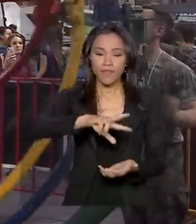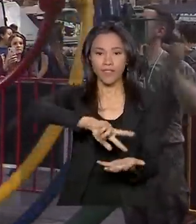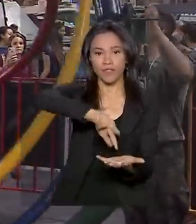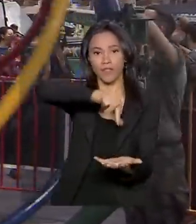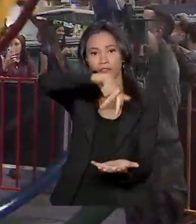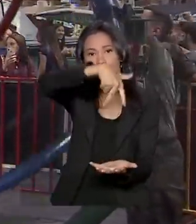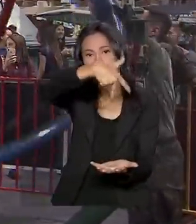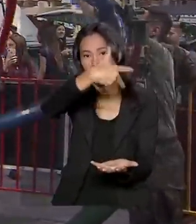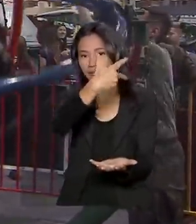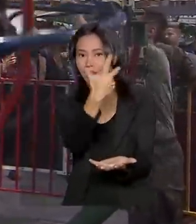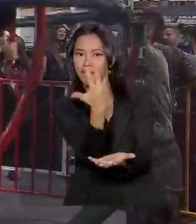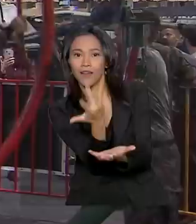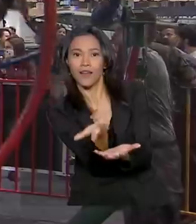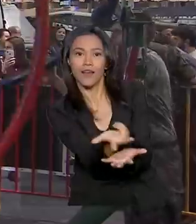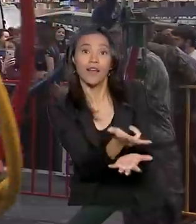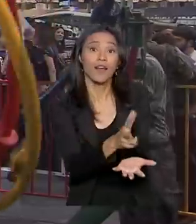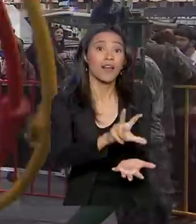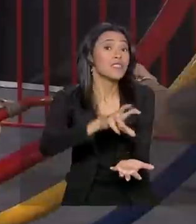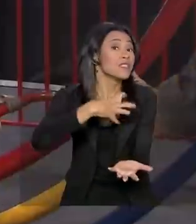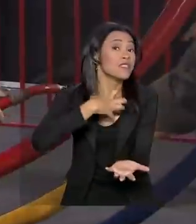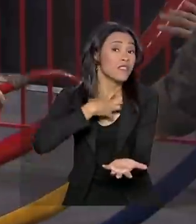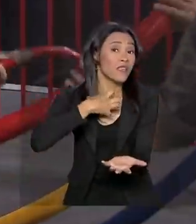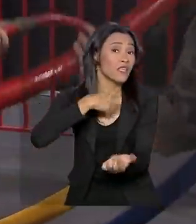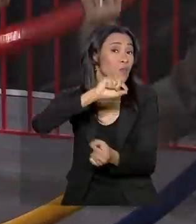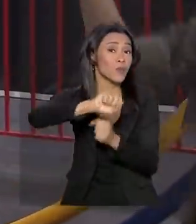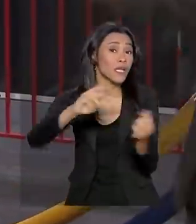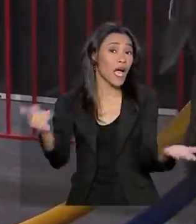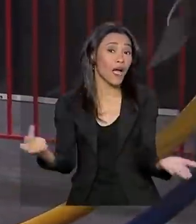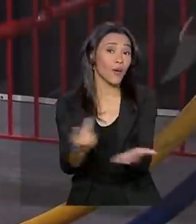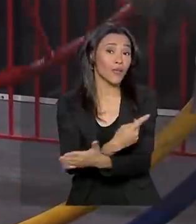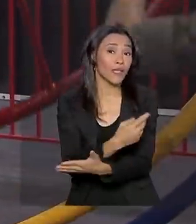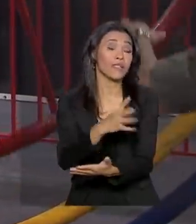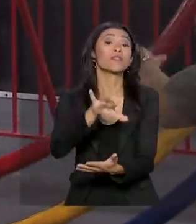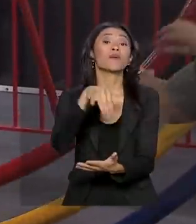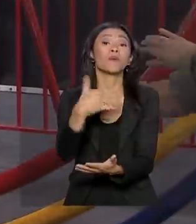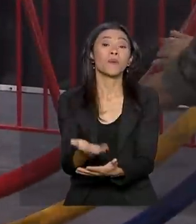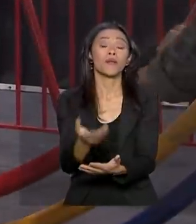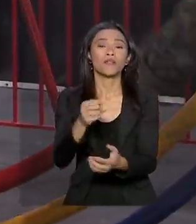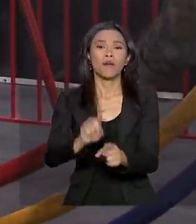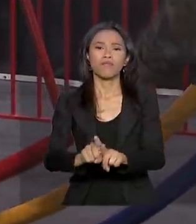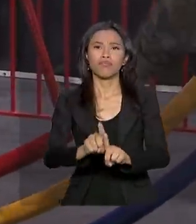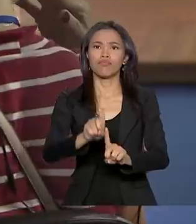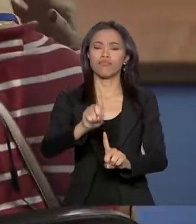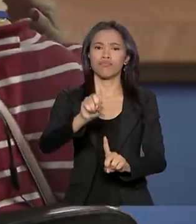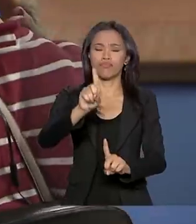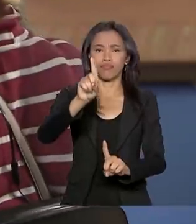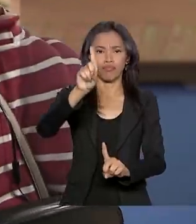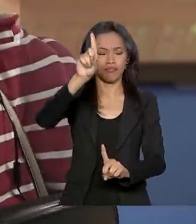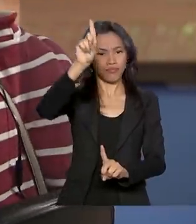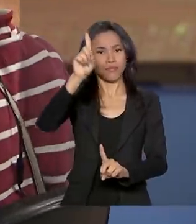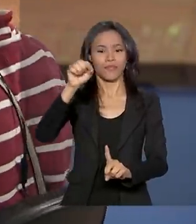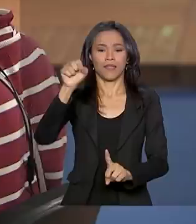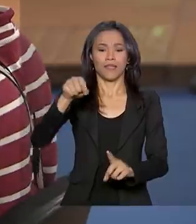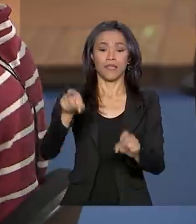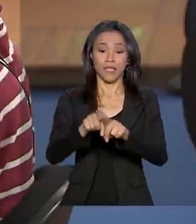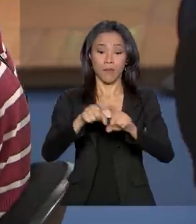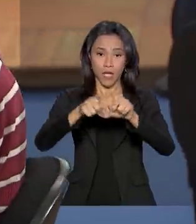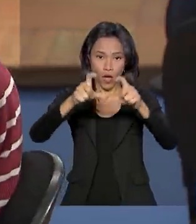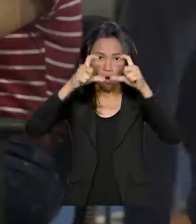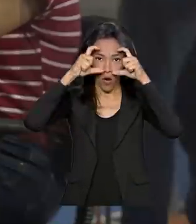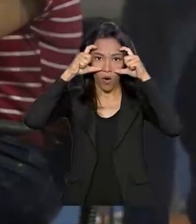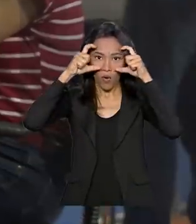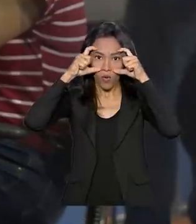dá para sentir um pouco do que os pilotos sofrem com a sensação de perda de orientação espacial e com os óculos de realidade